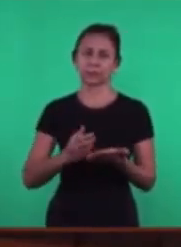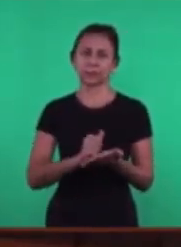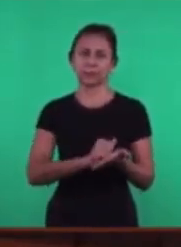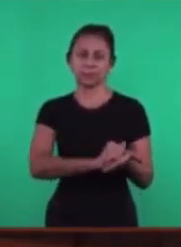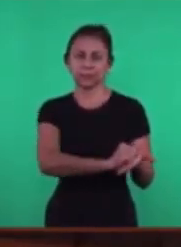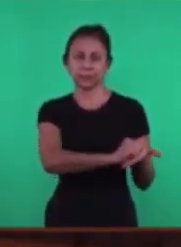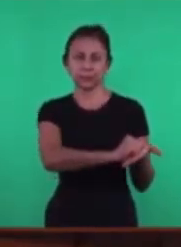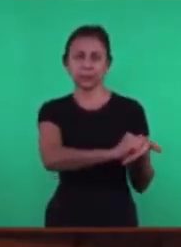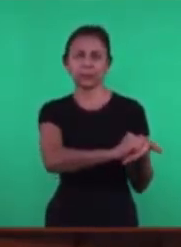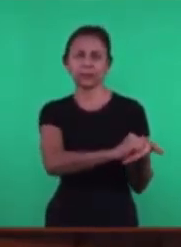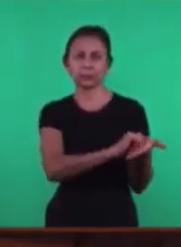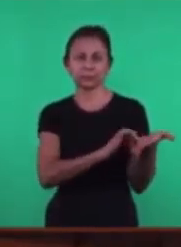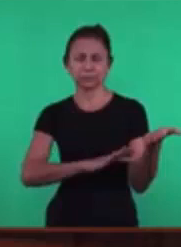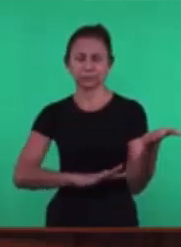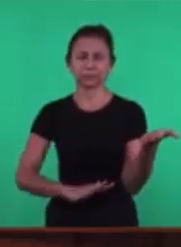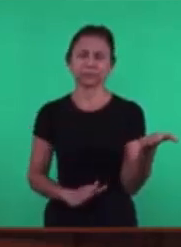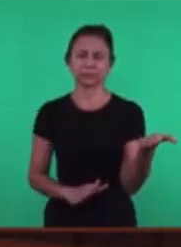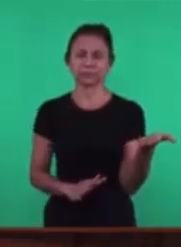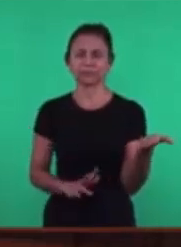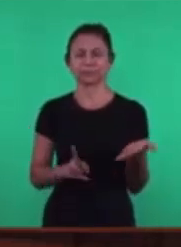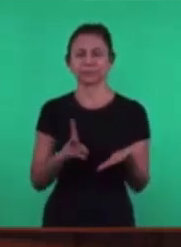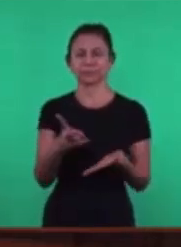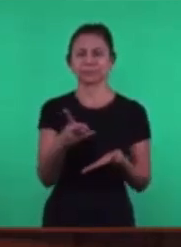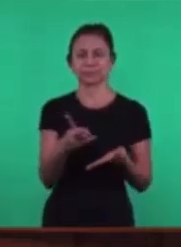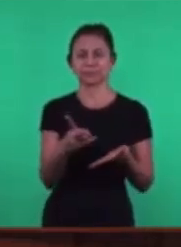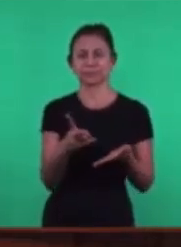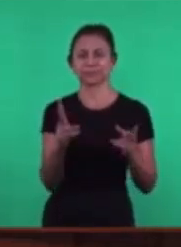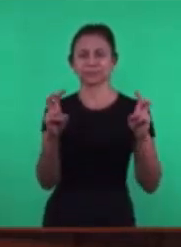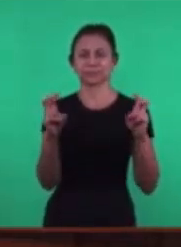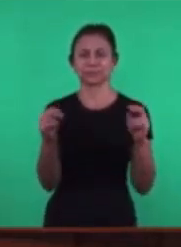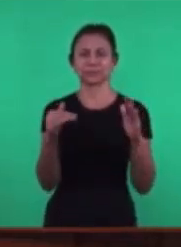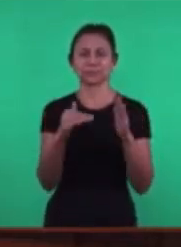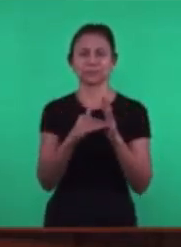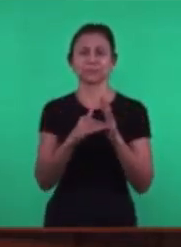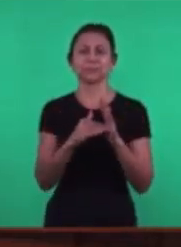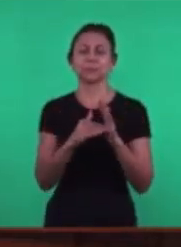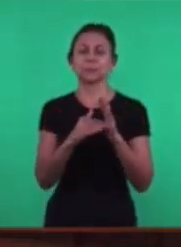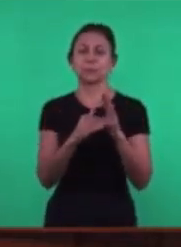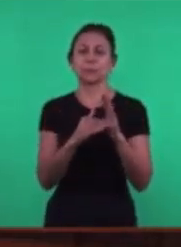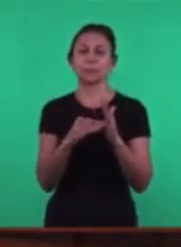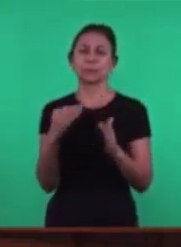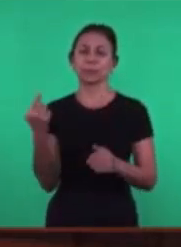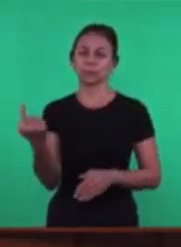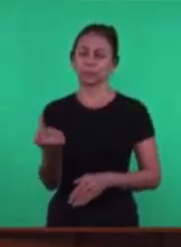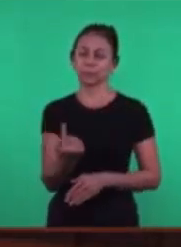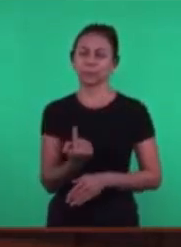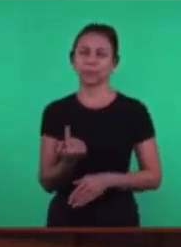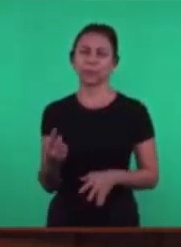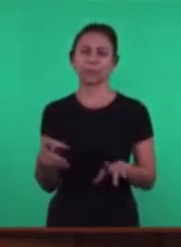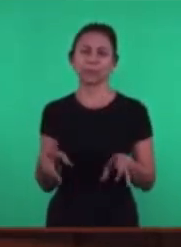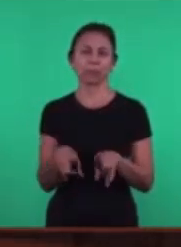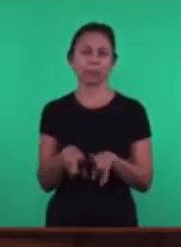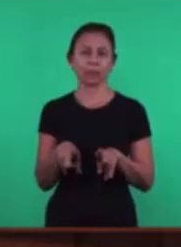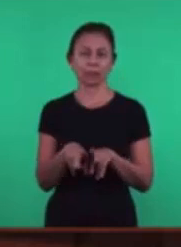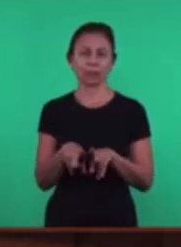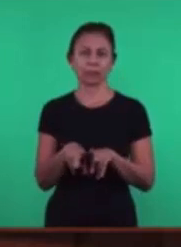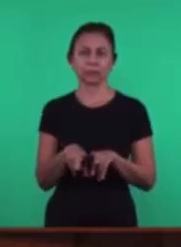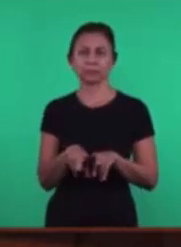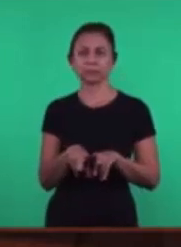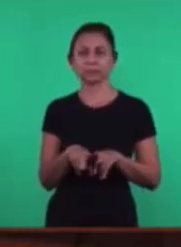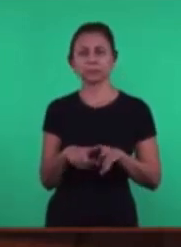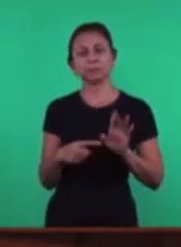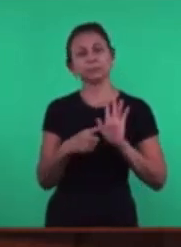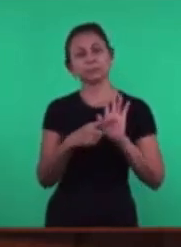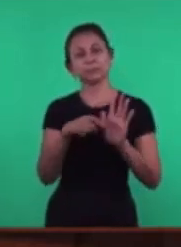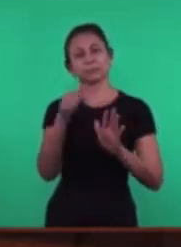Que é uma continuação do assunto da Escola Bíblica Última Nós iremos aqui também passar para as nossas irmãs